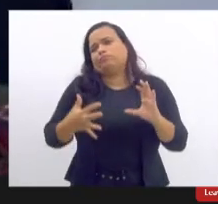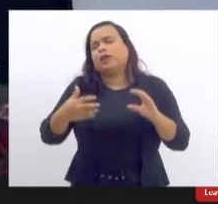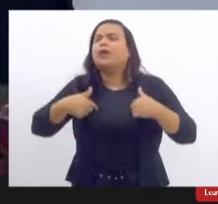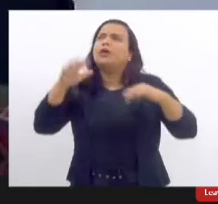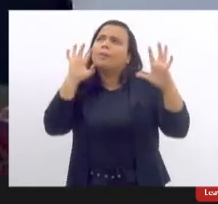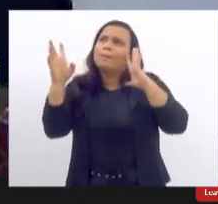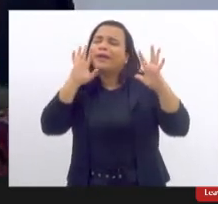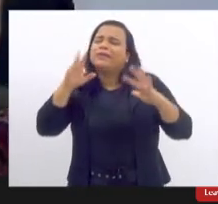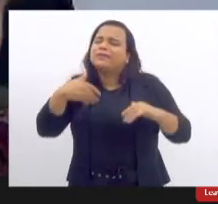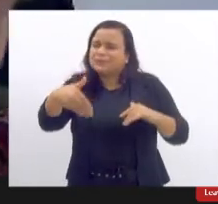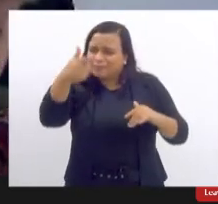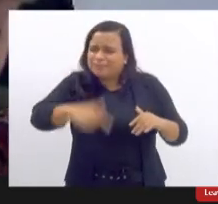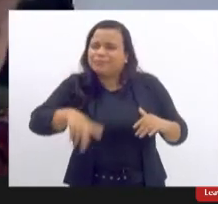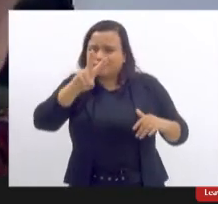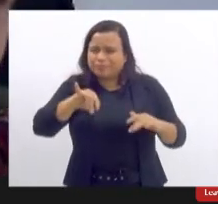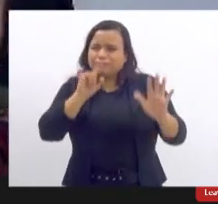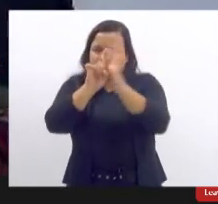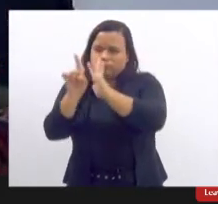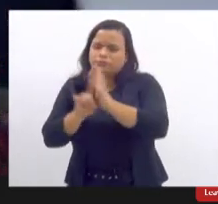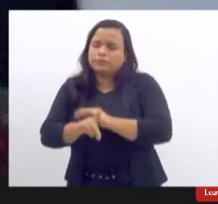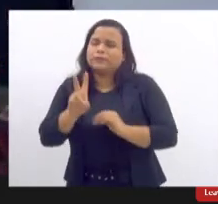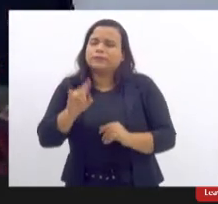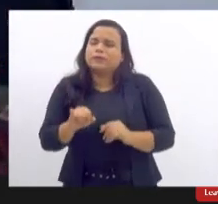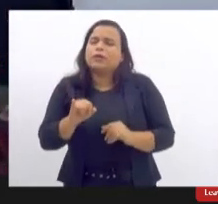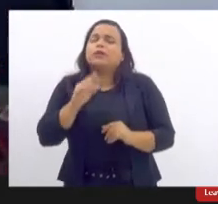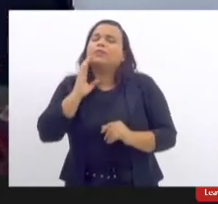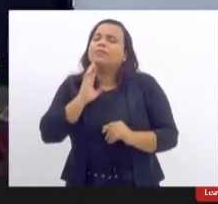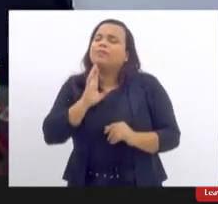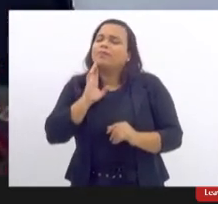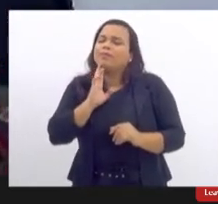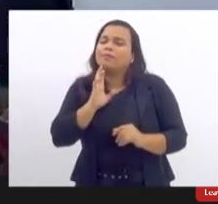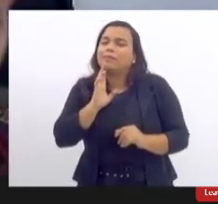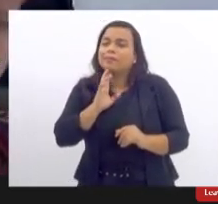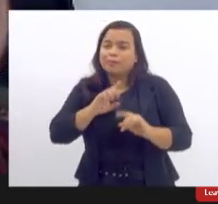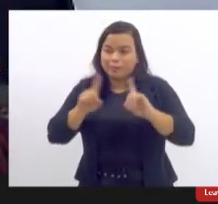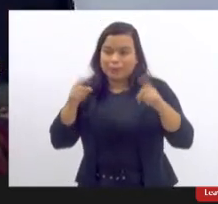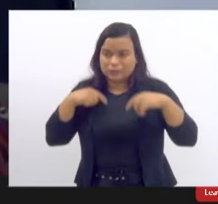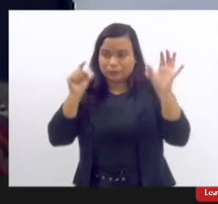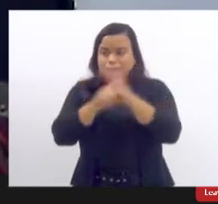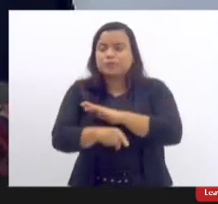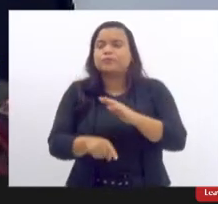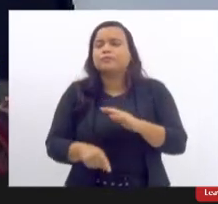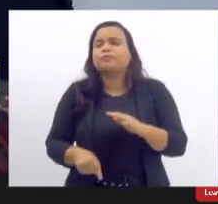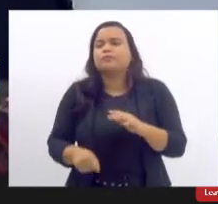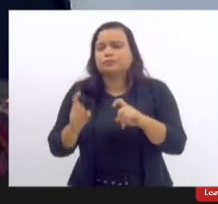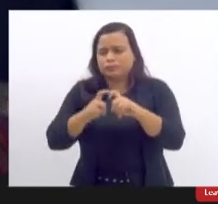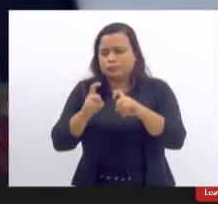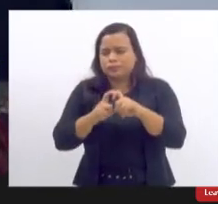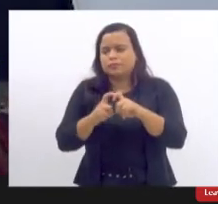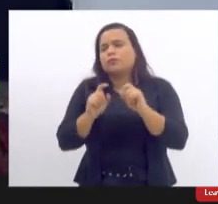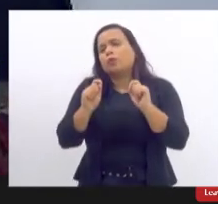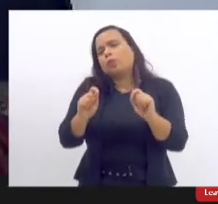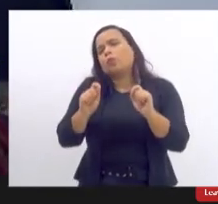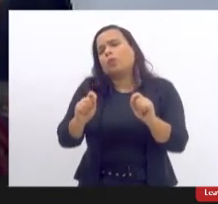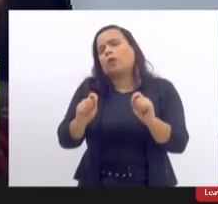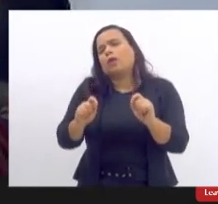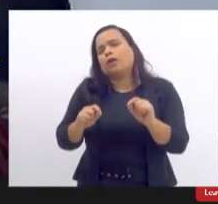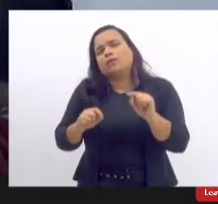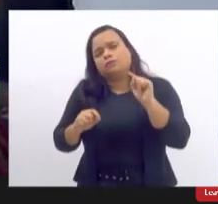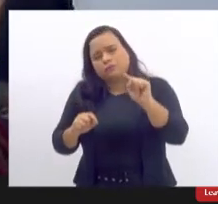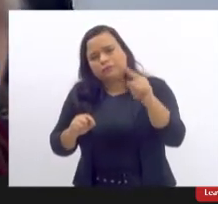continuar com as outras participantes aqui da audiência eu lhe pergunto o seguinte com seu